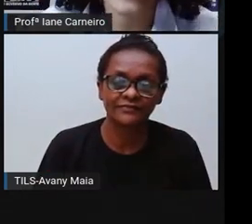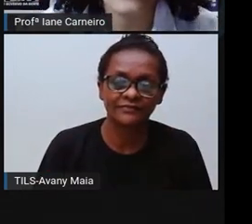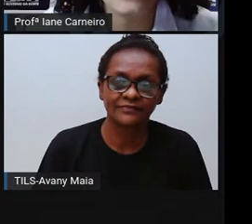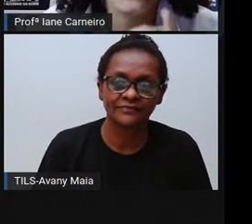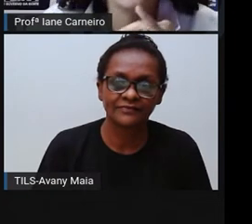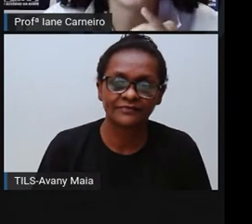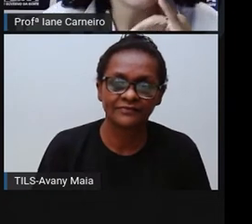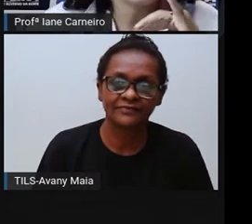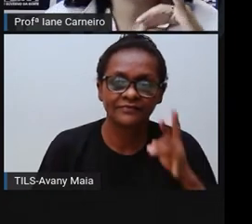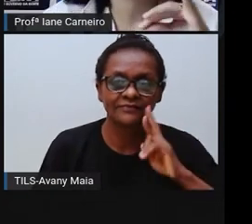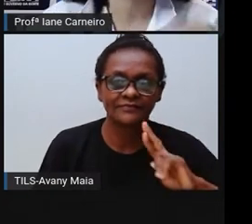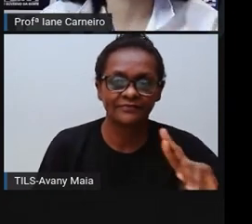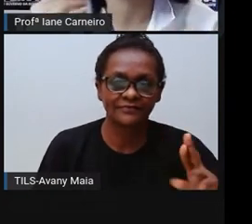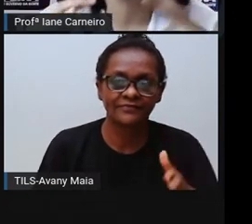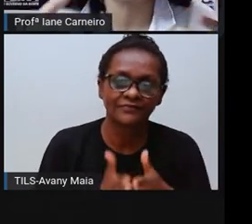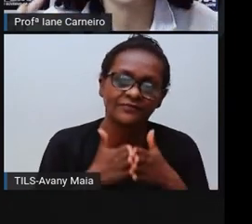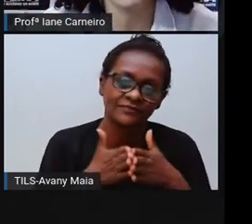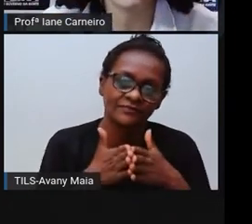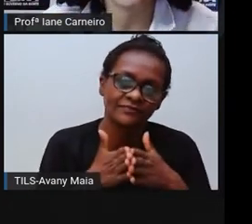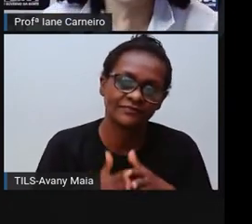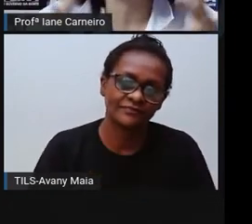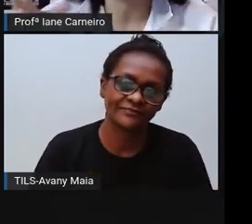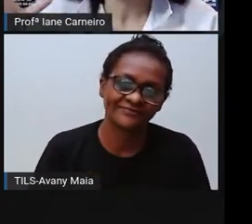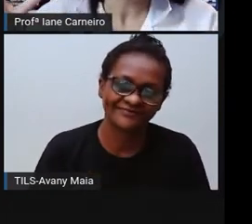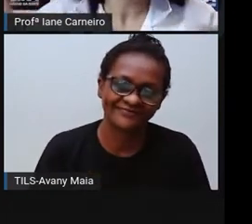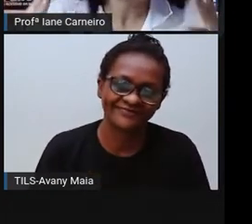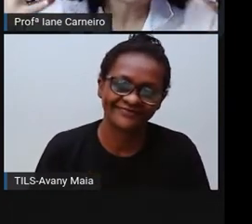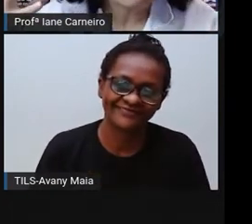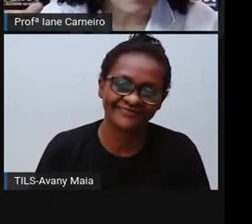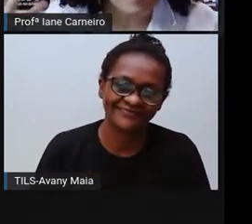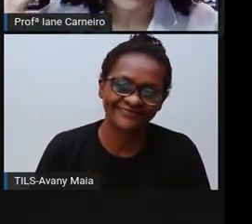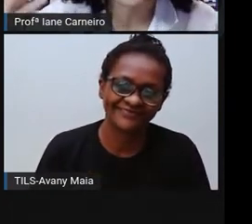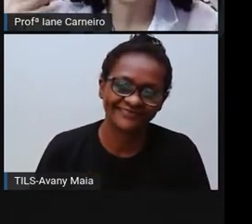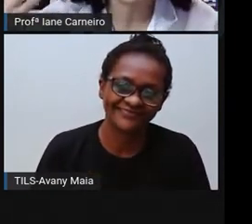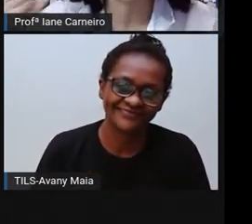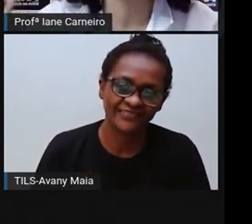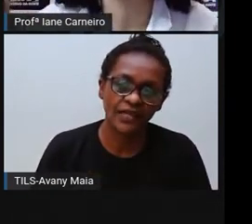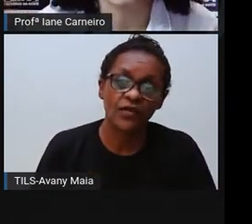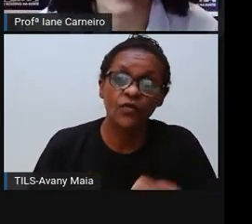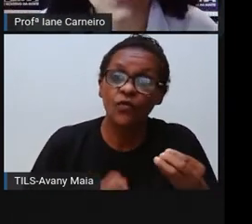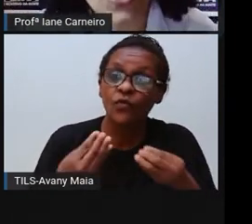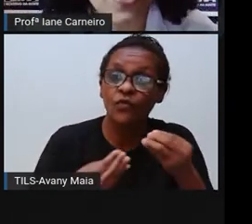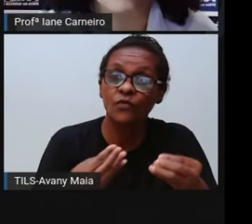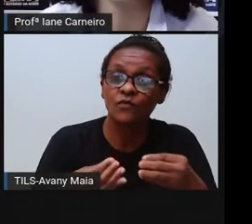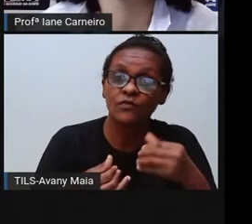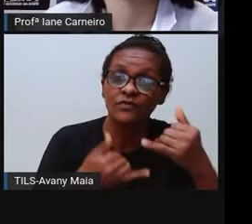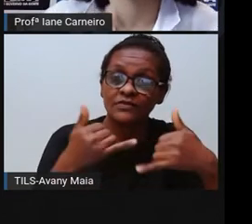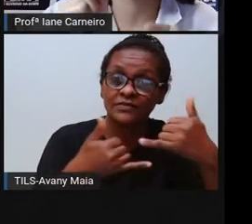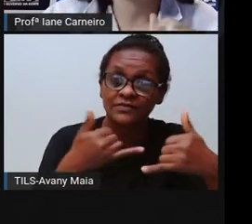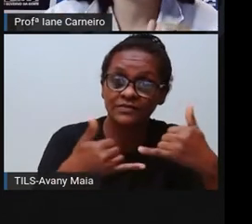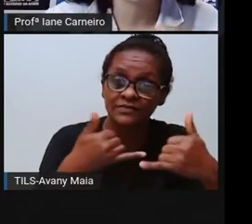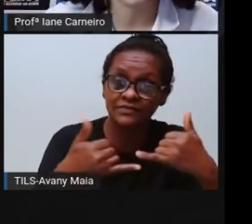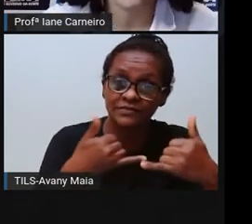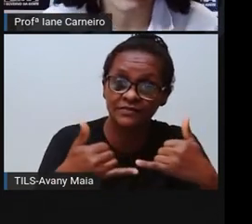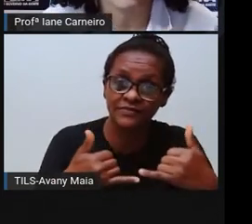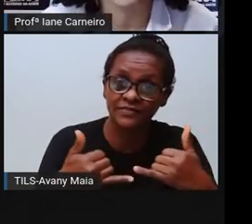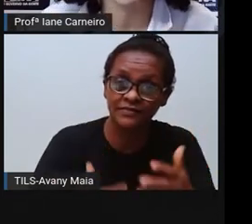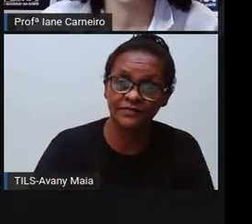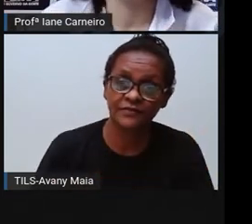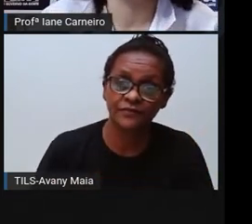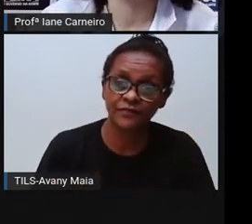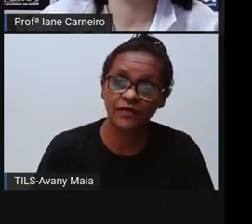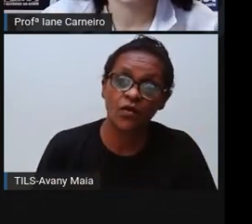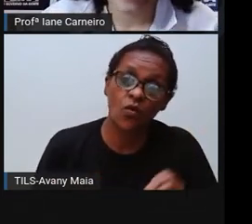Coloca aí nos comentários, coloca um emoji. Quando você brinca, como é que você se sente? Coloca aí nos comentários.